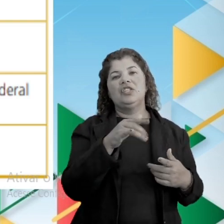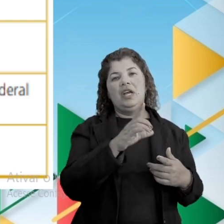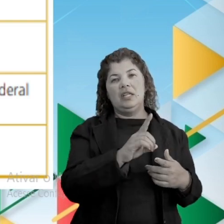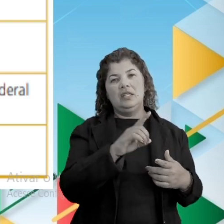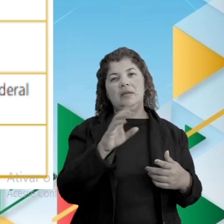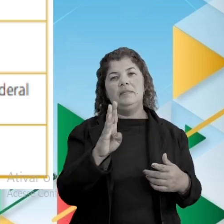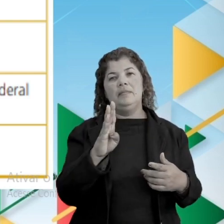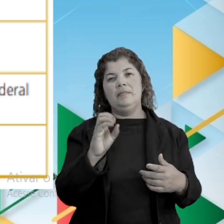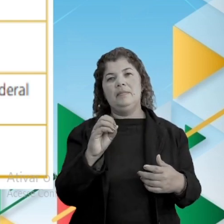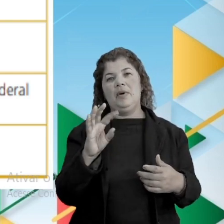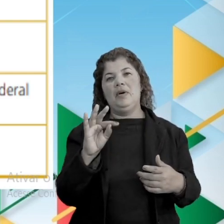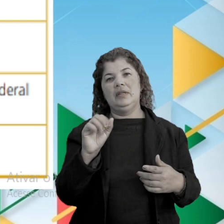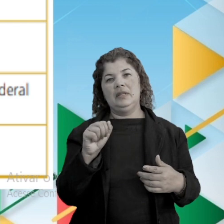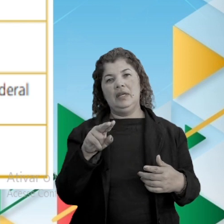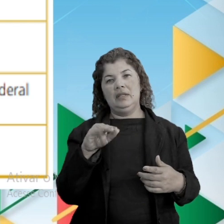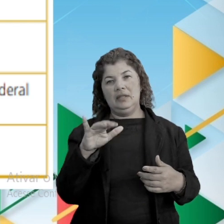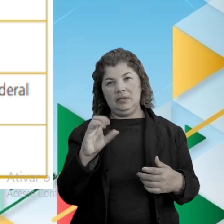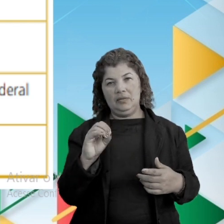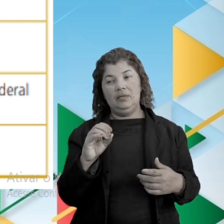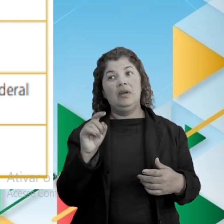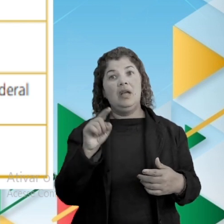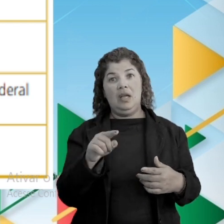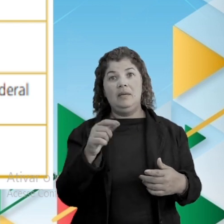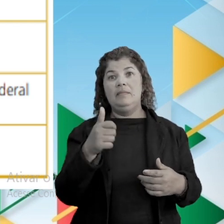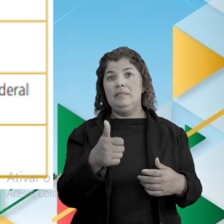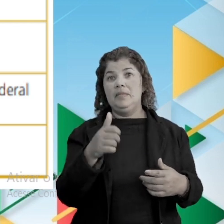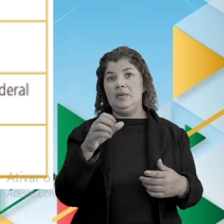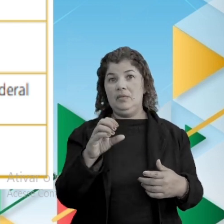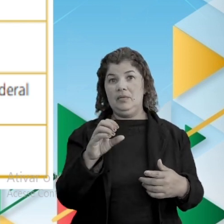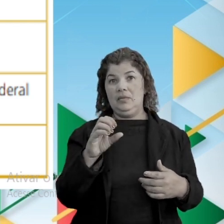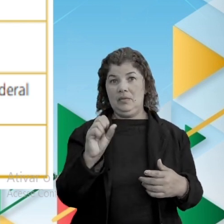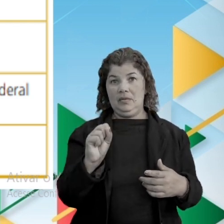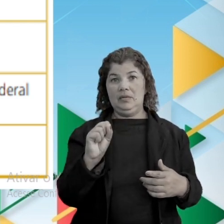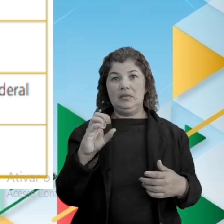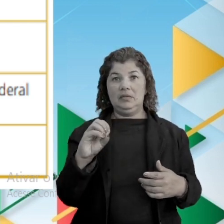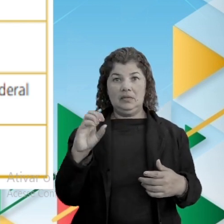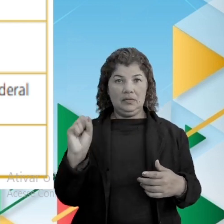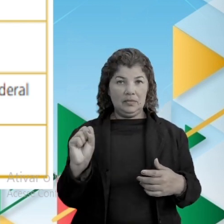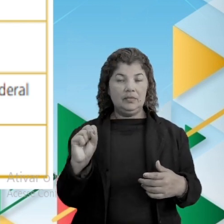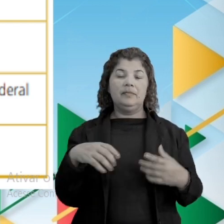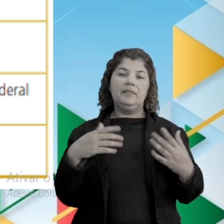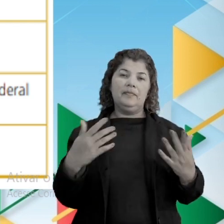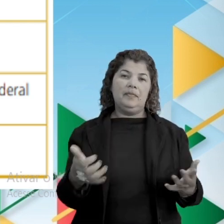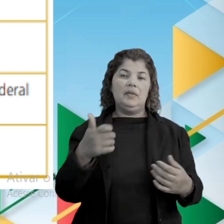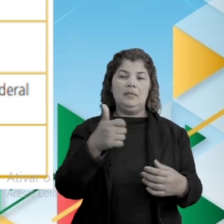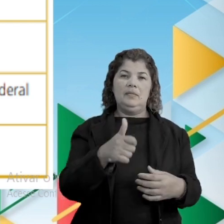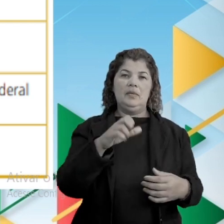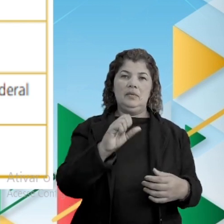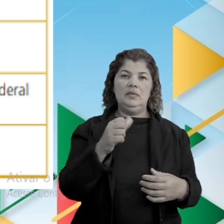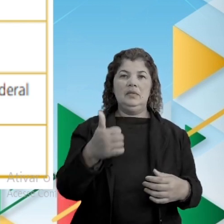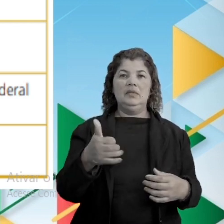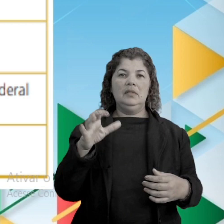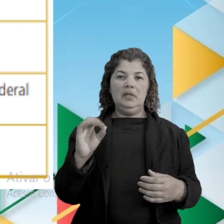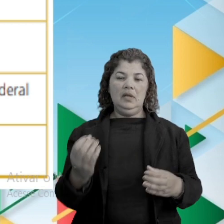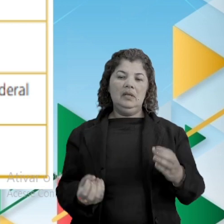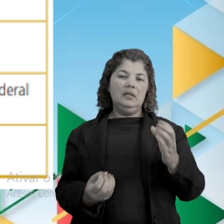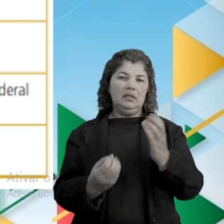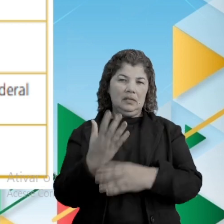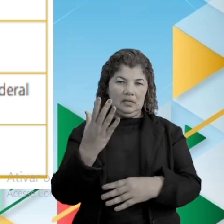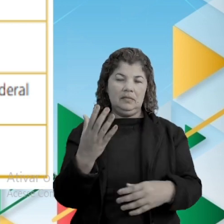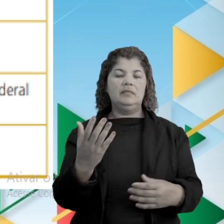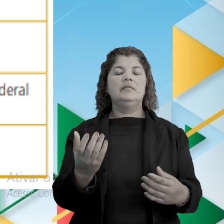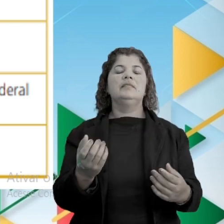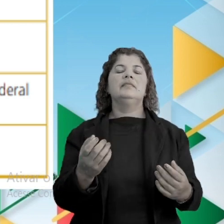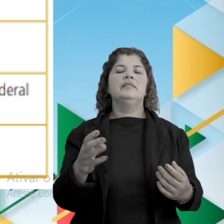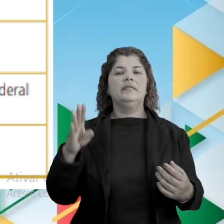1810, isso aí, 1808, né? Em 1810, a Estúdio de Academia Militar e da Marinha,